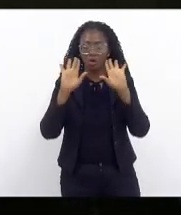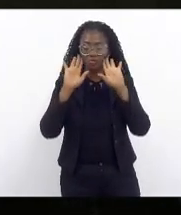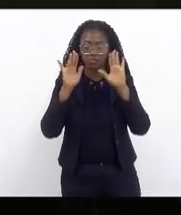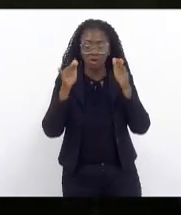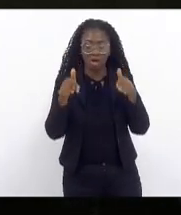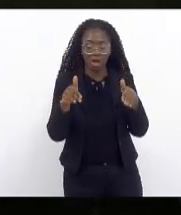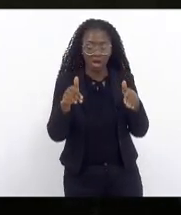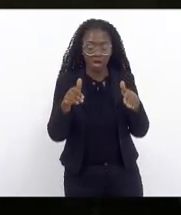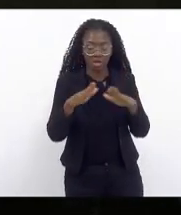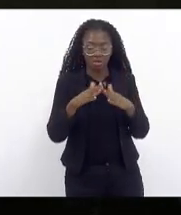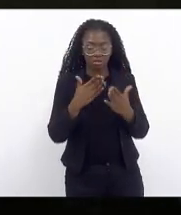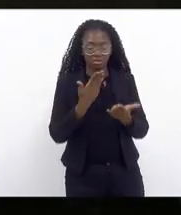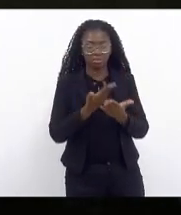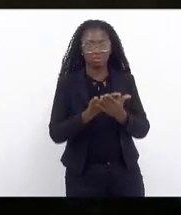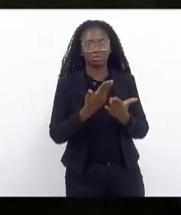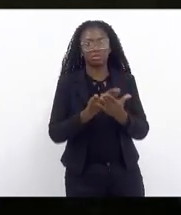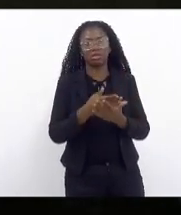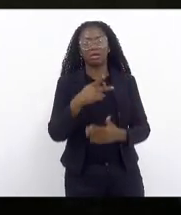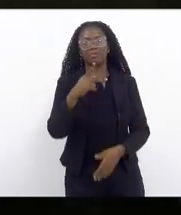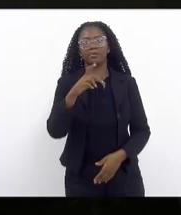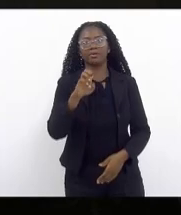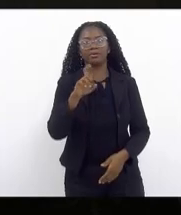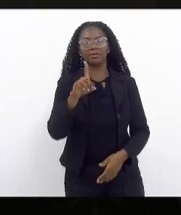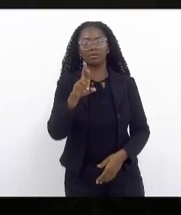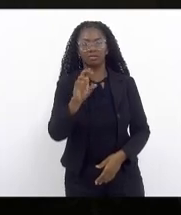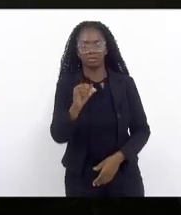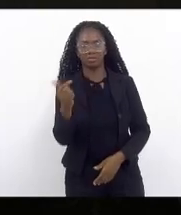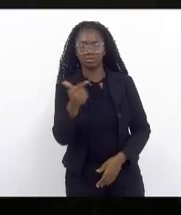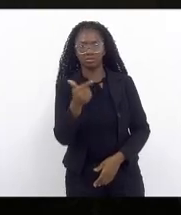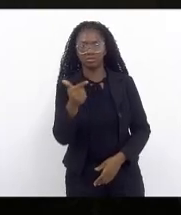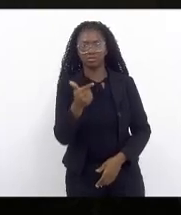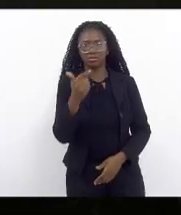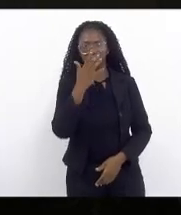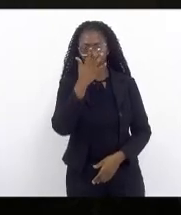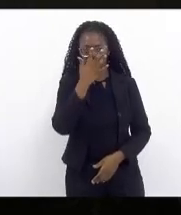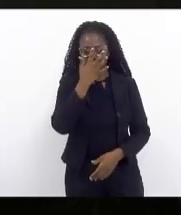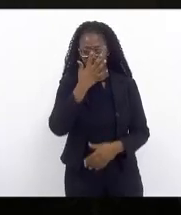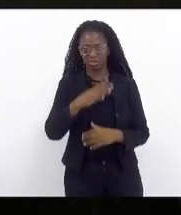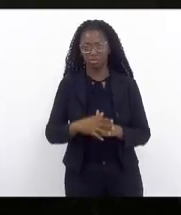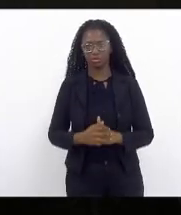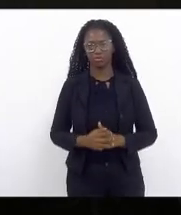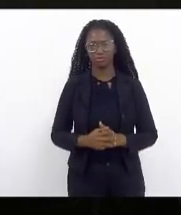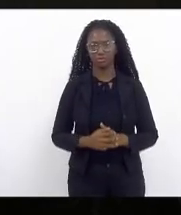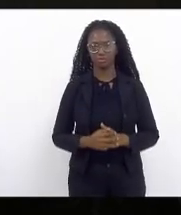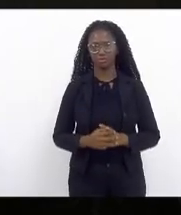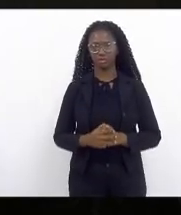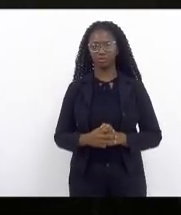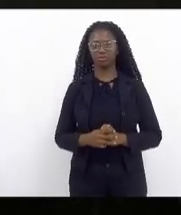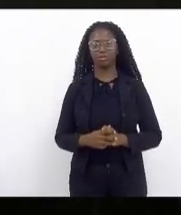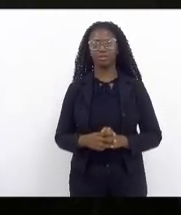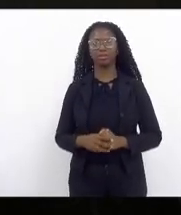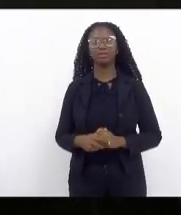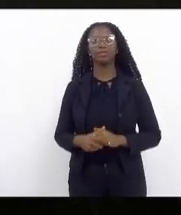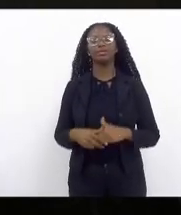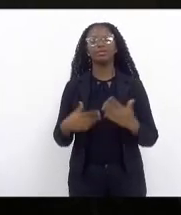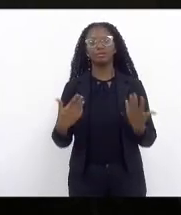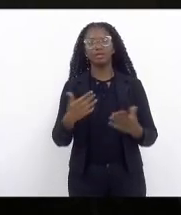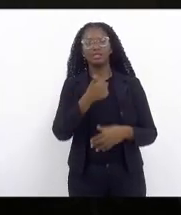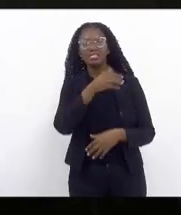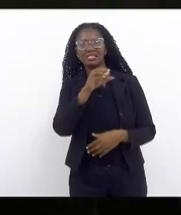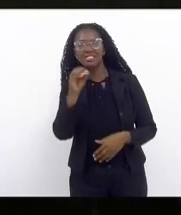colégio Pedro II que está há mais de 600 dias sem aulas